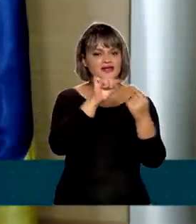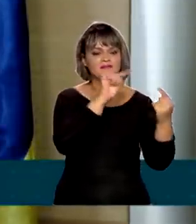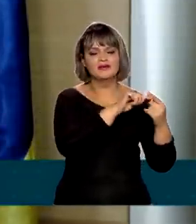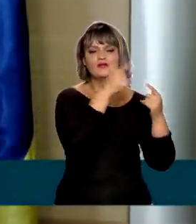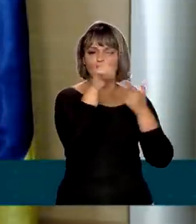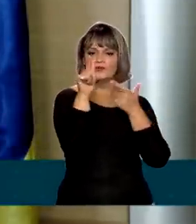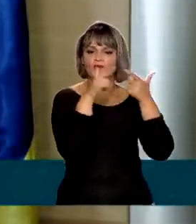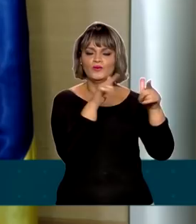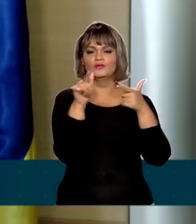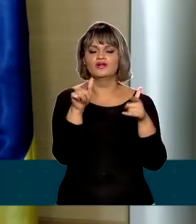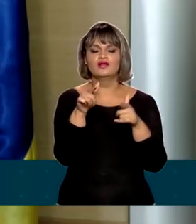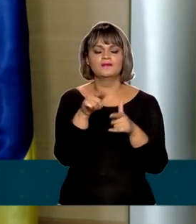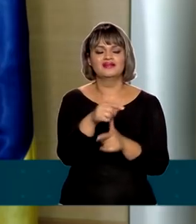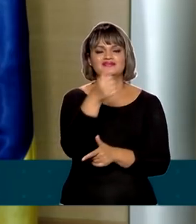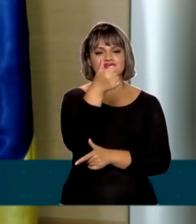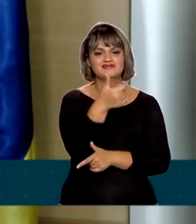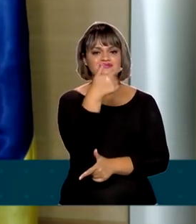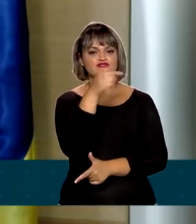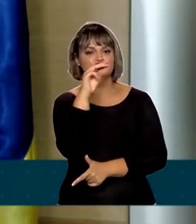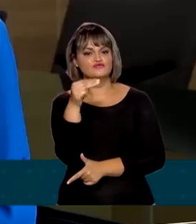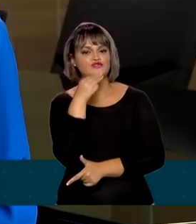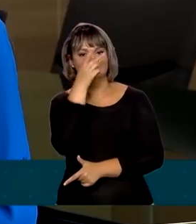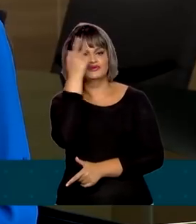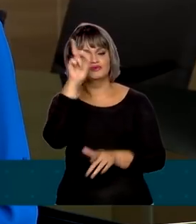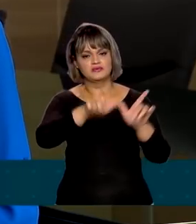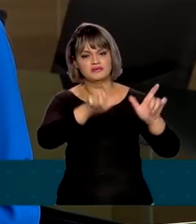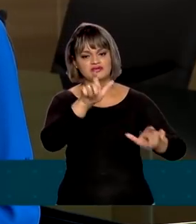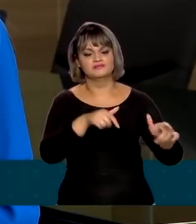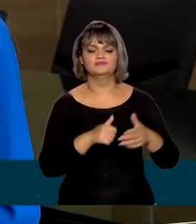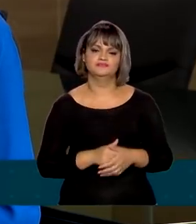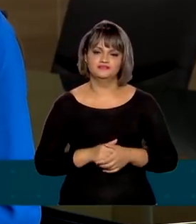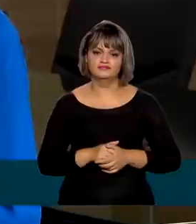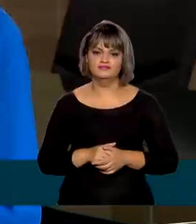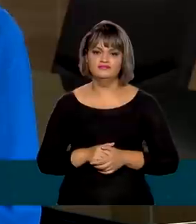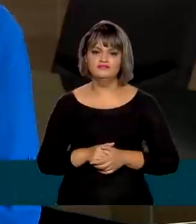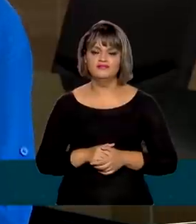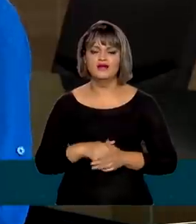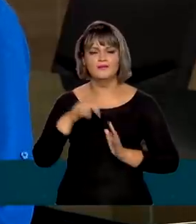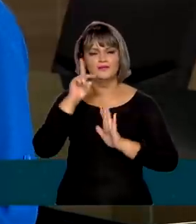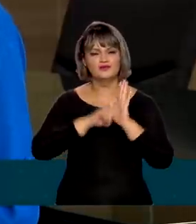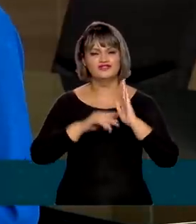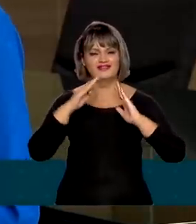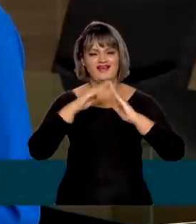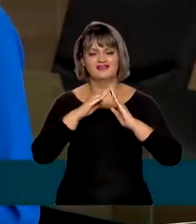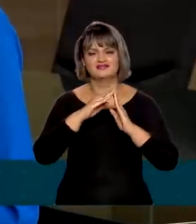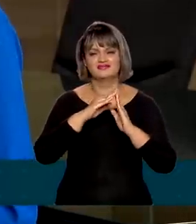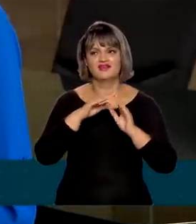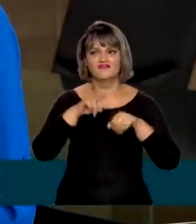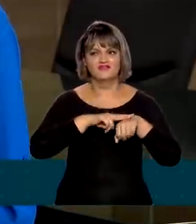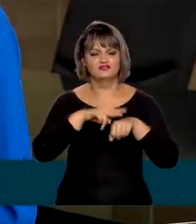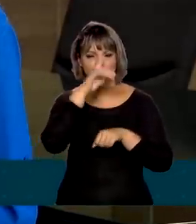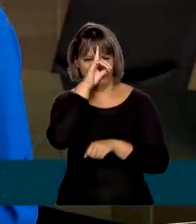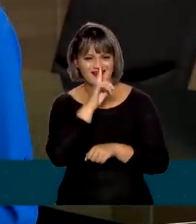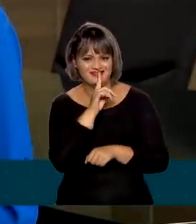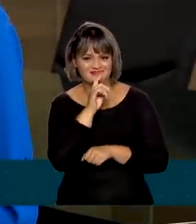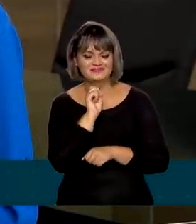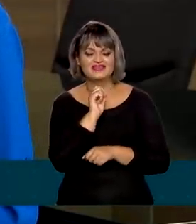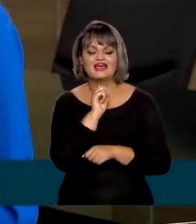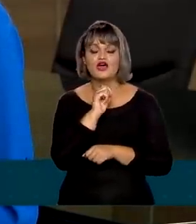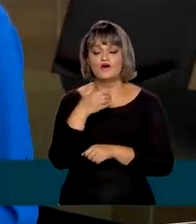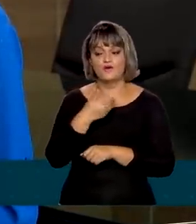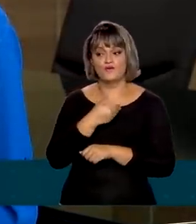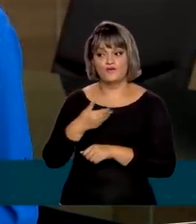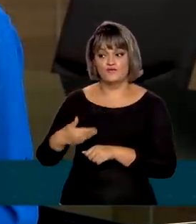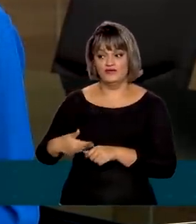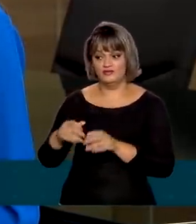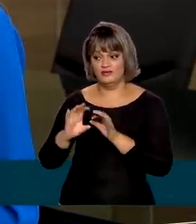cobertura para 17 milhões de brasileiros inicialmente. Ministro, Casa Verde e Amarelo. governo federal atingiu aí a entrega